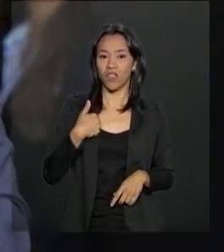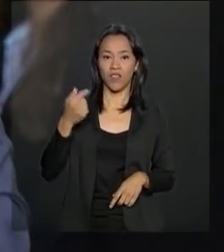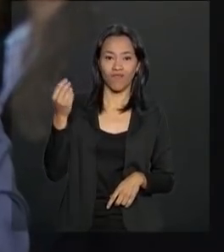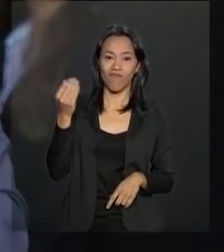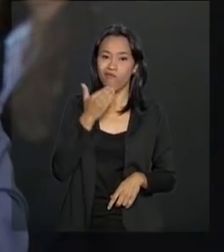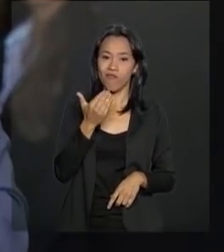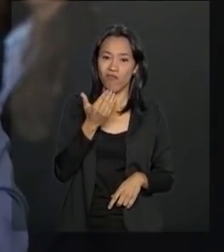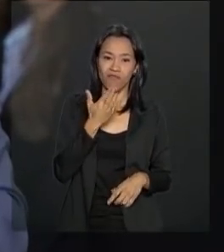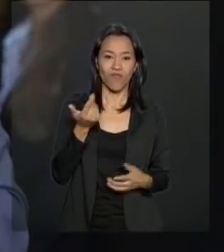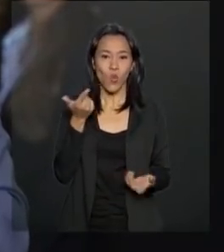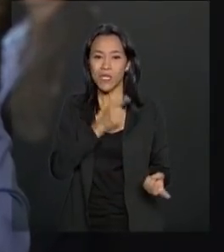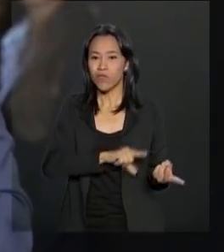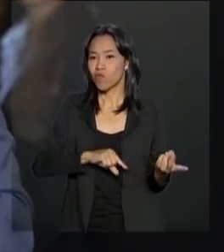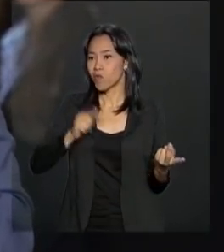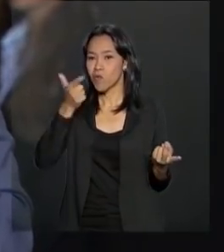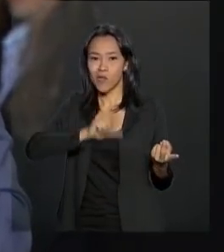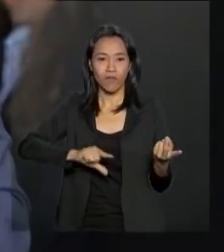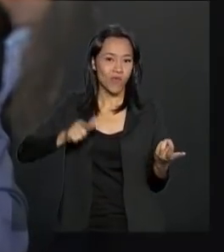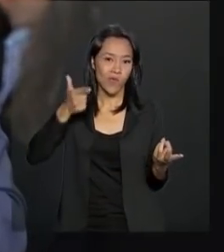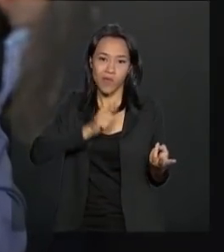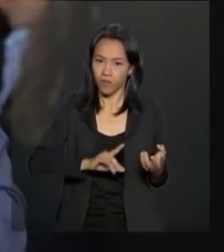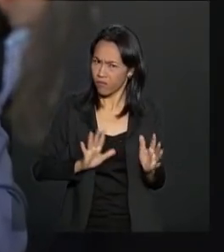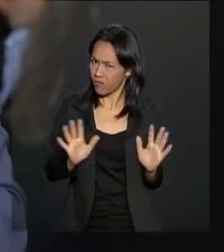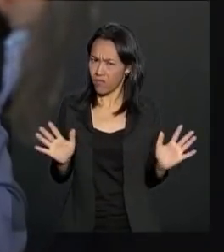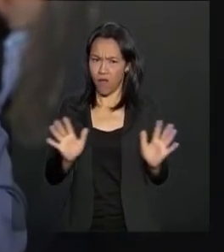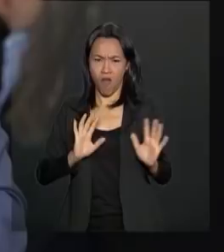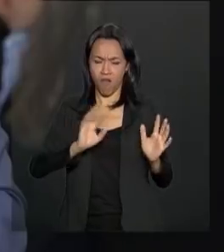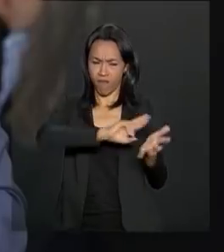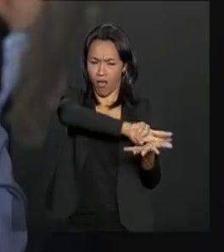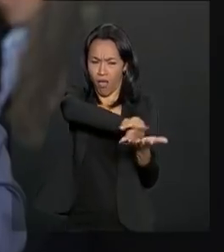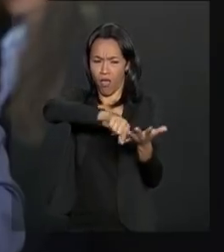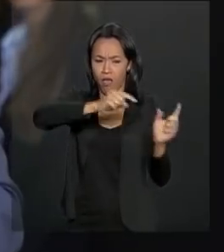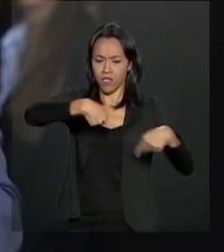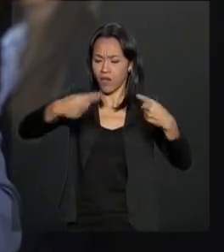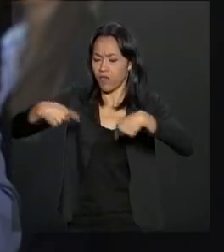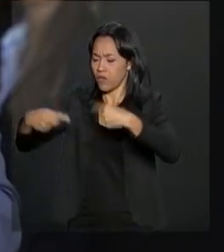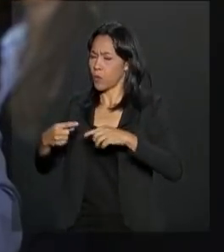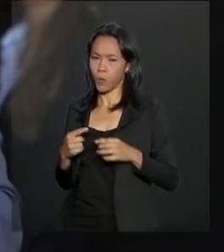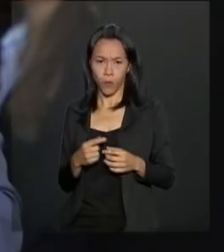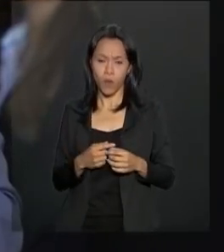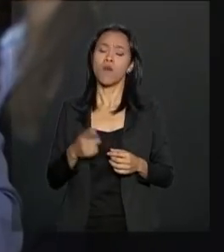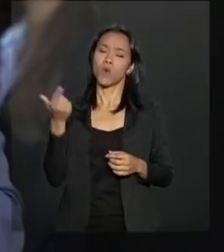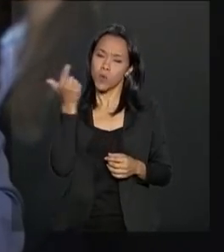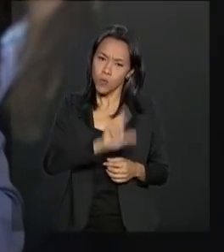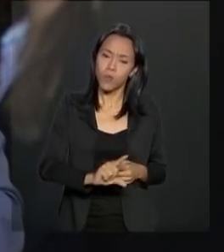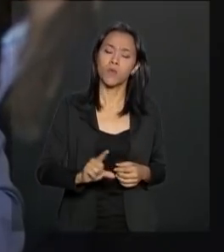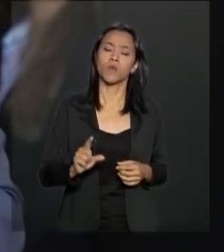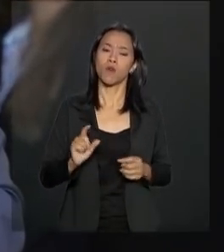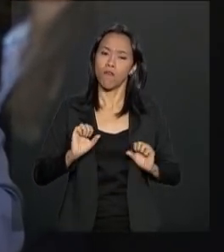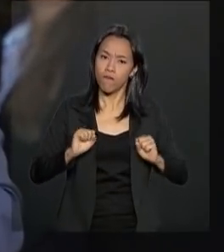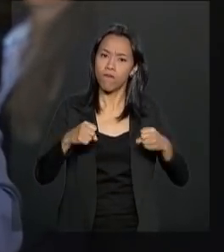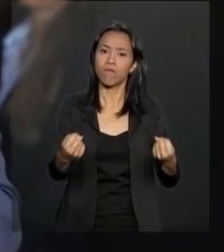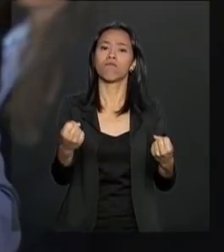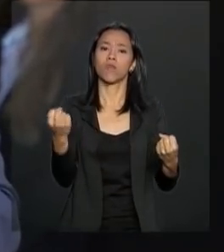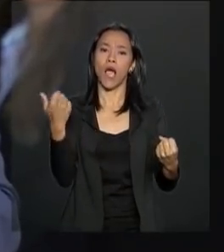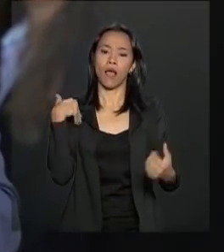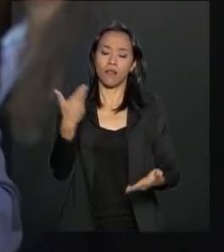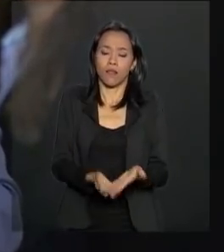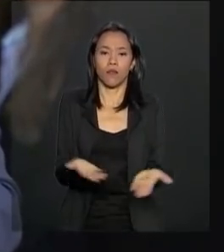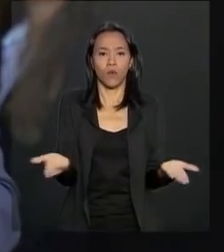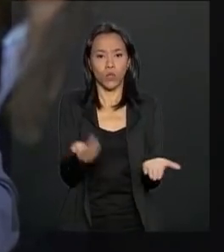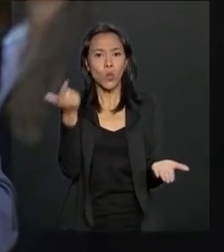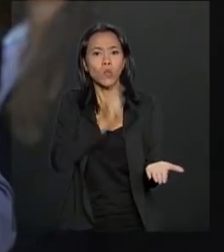diante de todos esses desafios. Avançamos como país muito até aqui,